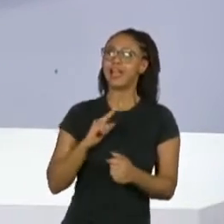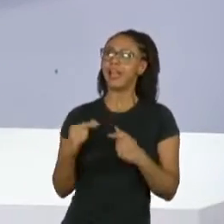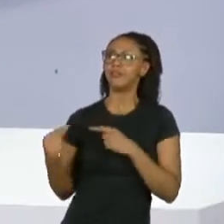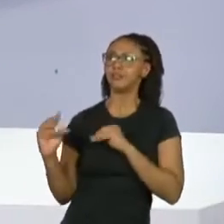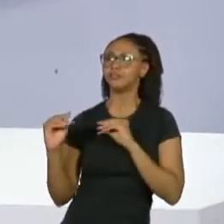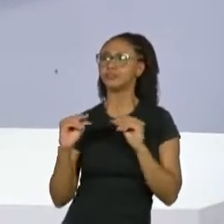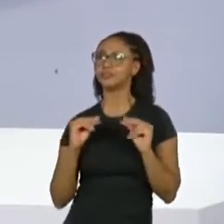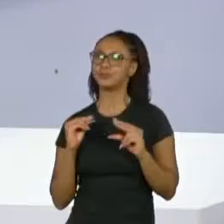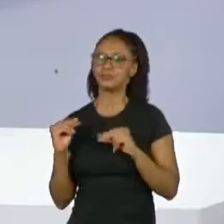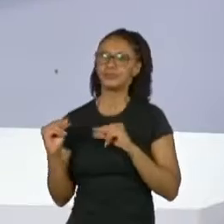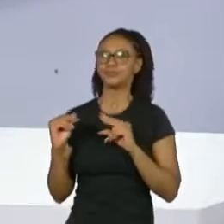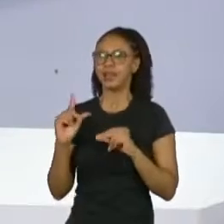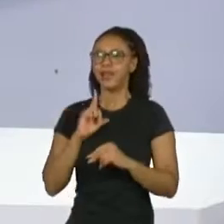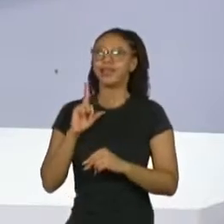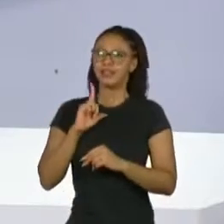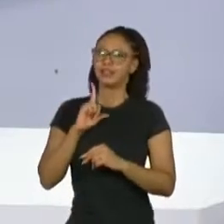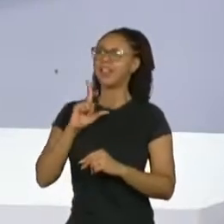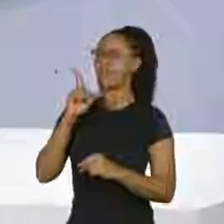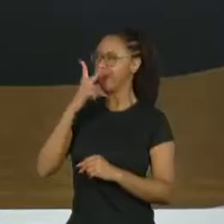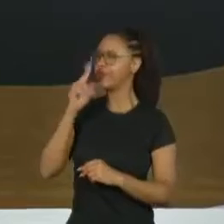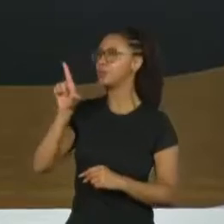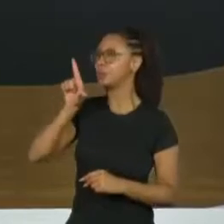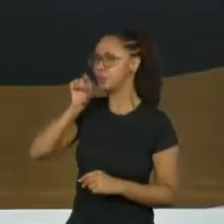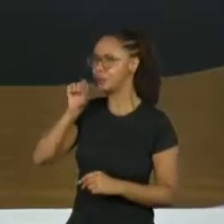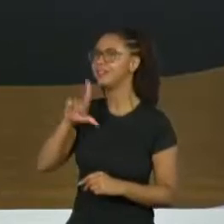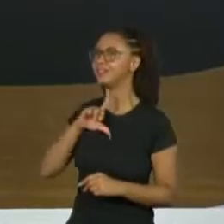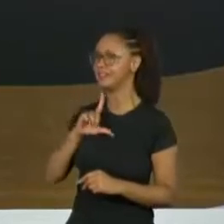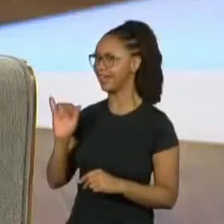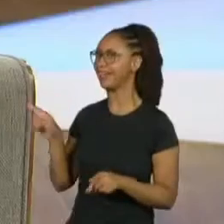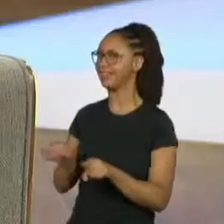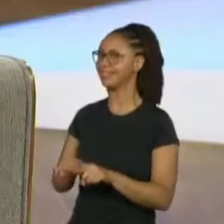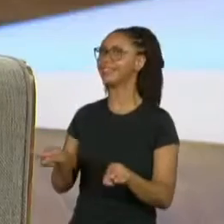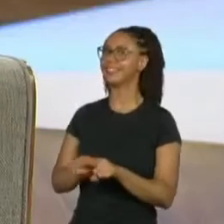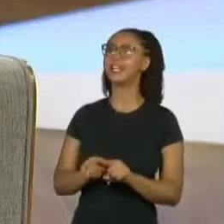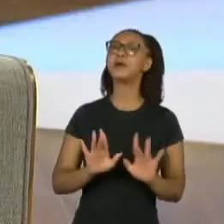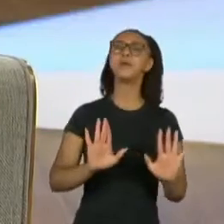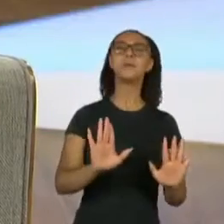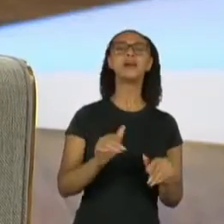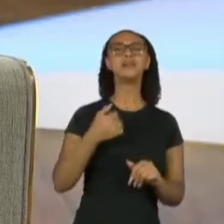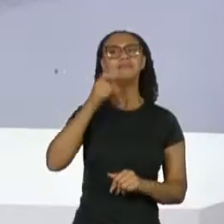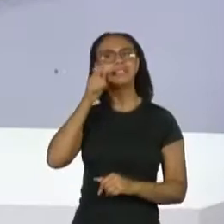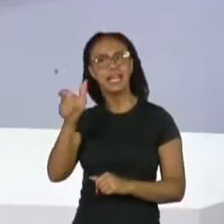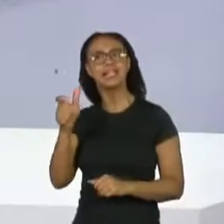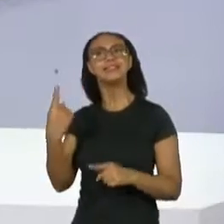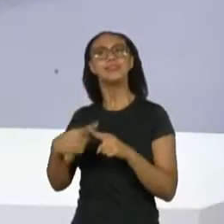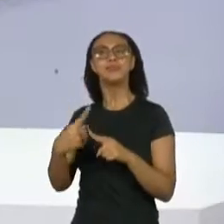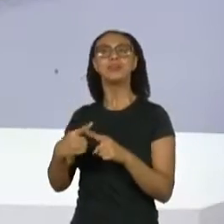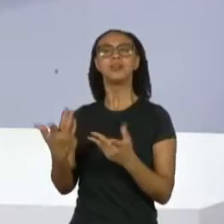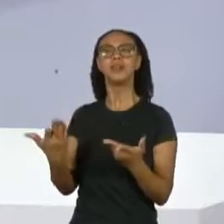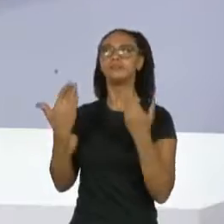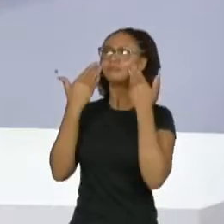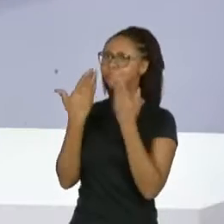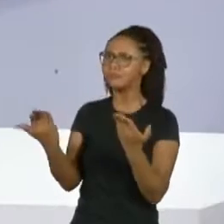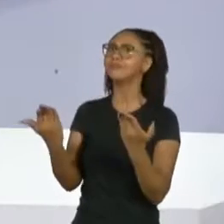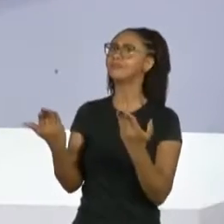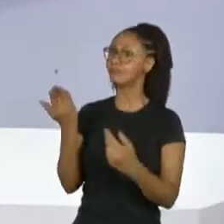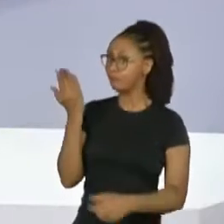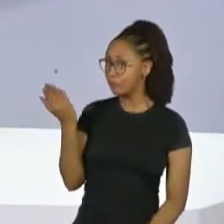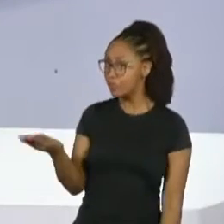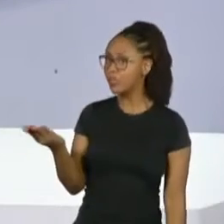burburinho, deve ter caído no Twitter também, deve ter bombado no Twitter. Mas eu acho interessante porque é isso, Escancara, que você